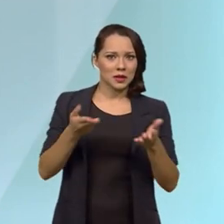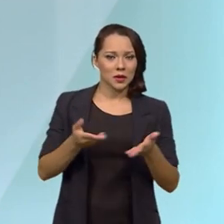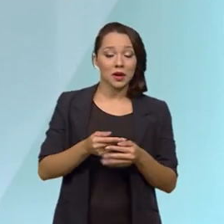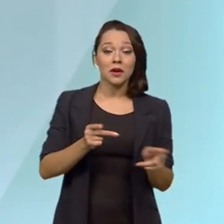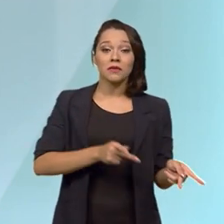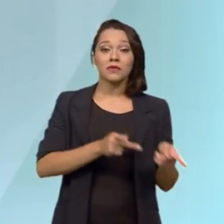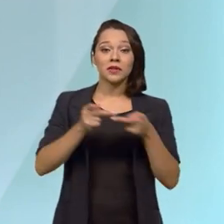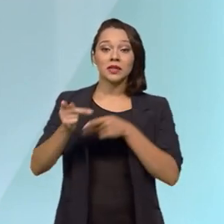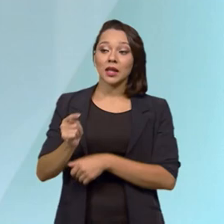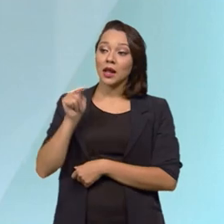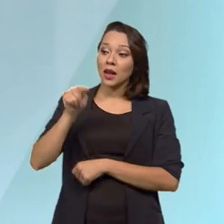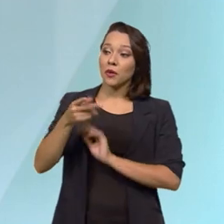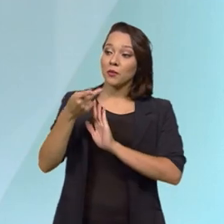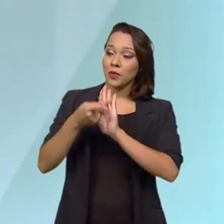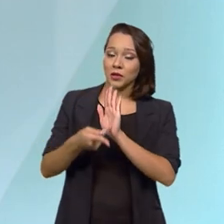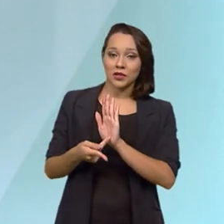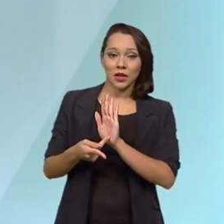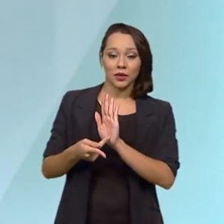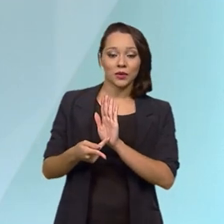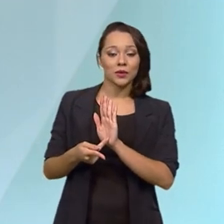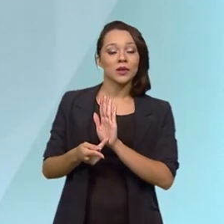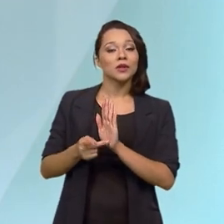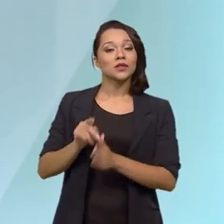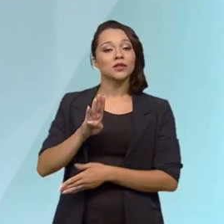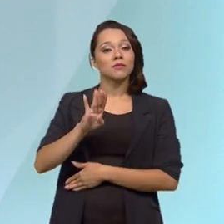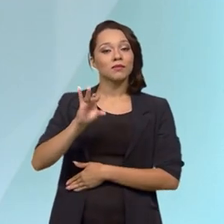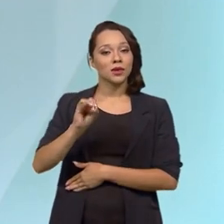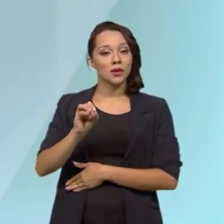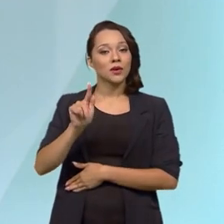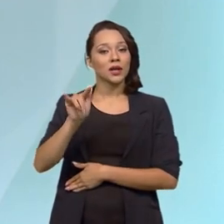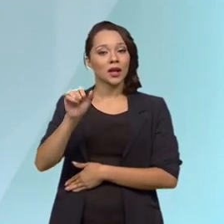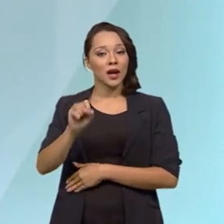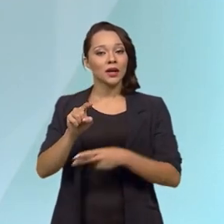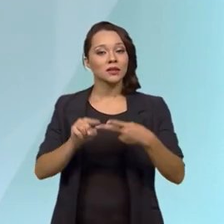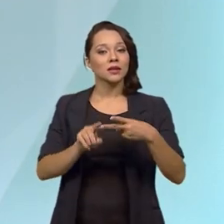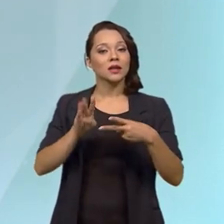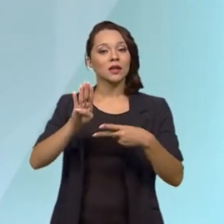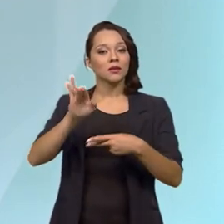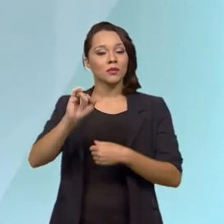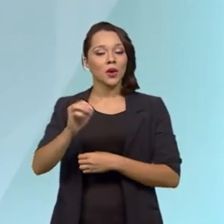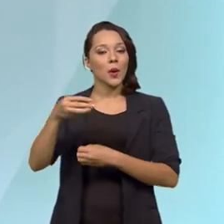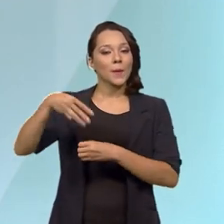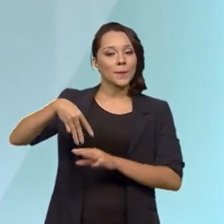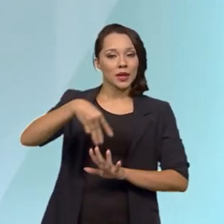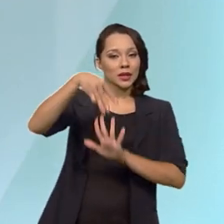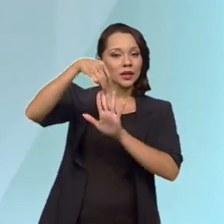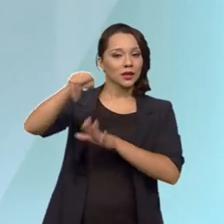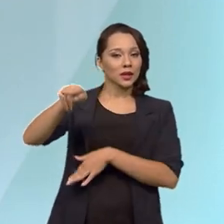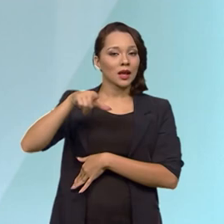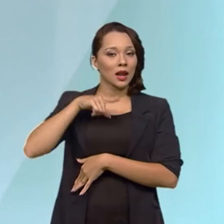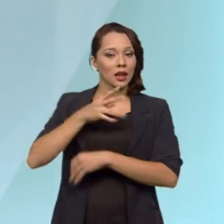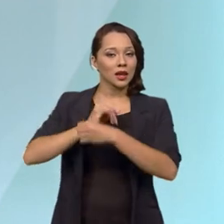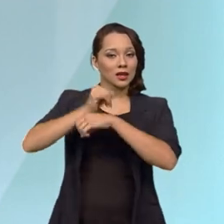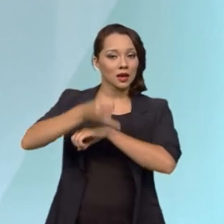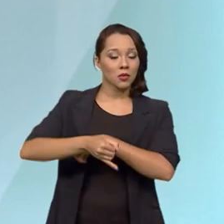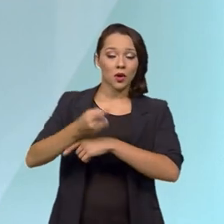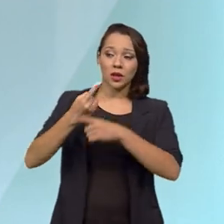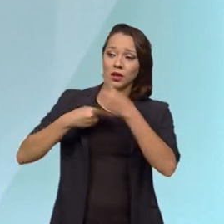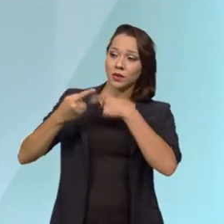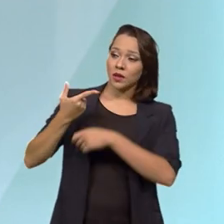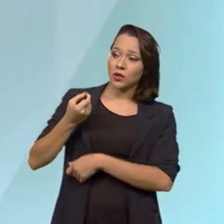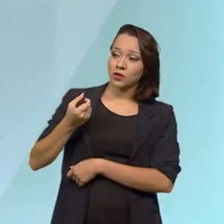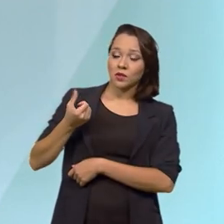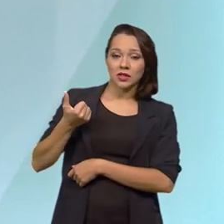visitei lá o projeto de biogás e biometano que eles têm em Itaipu, desde 2017. Já estão com a